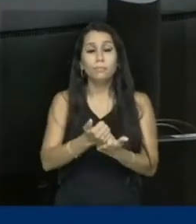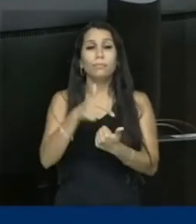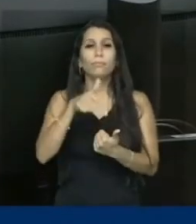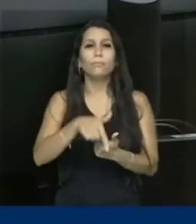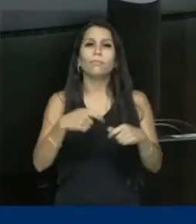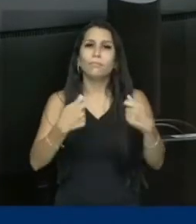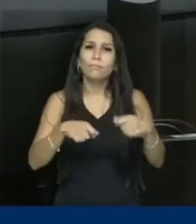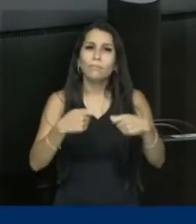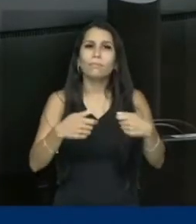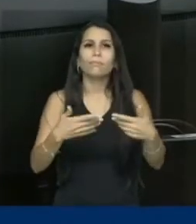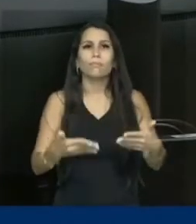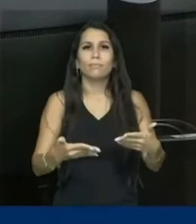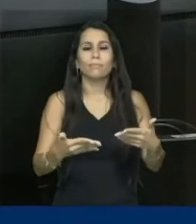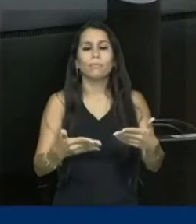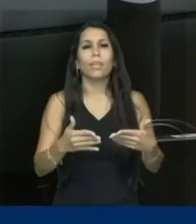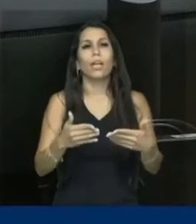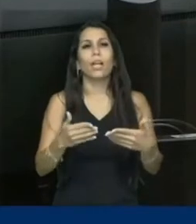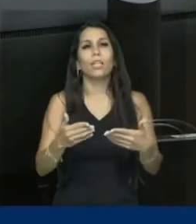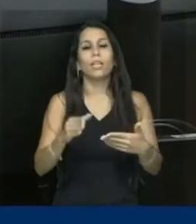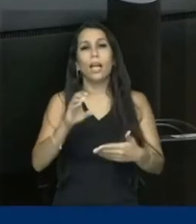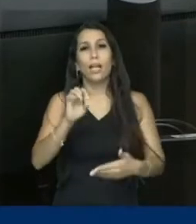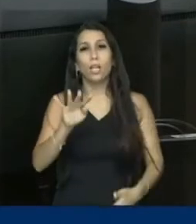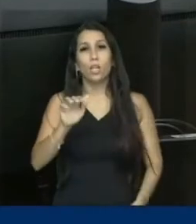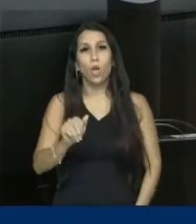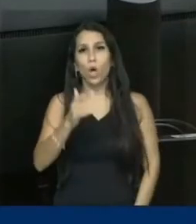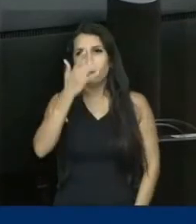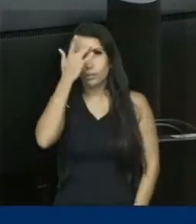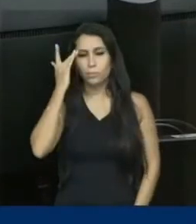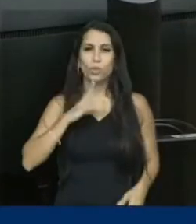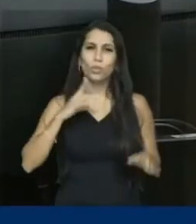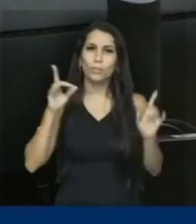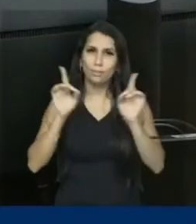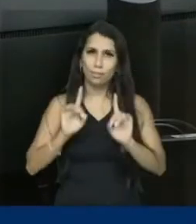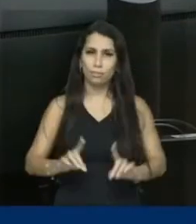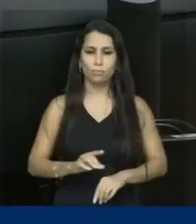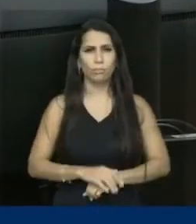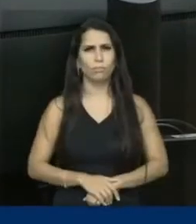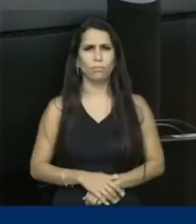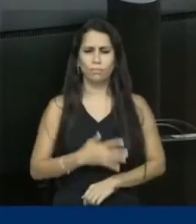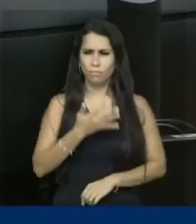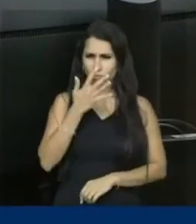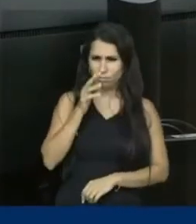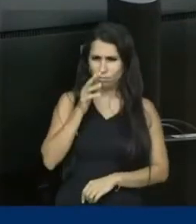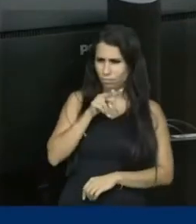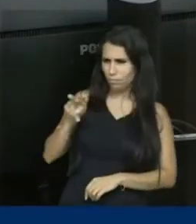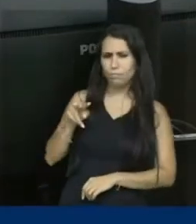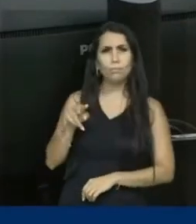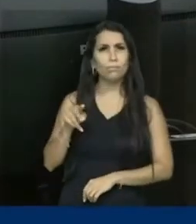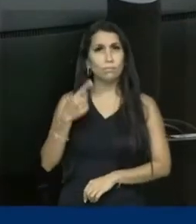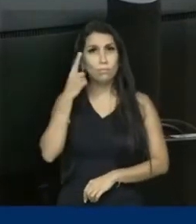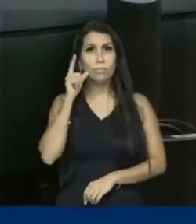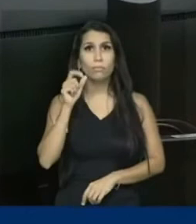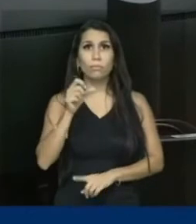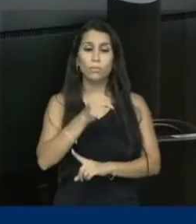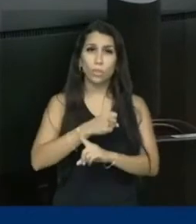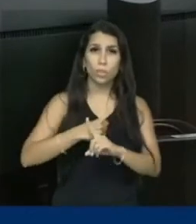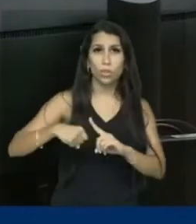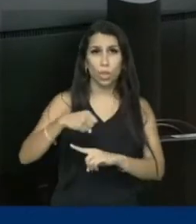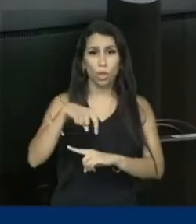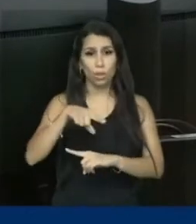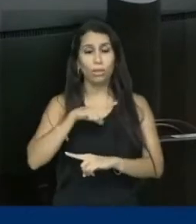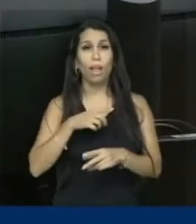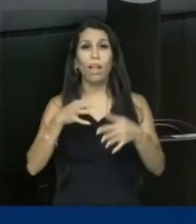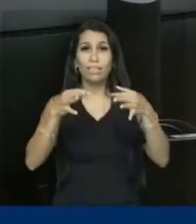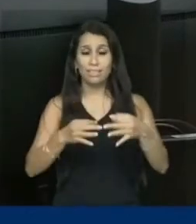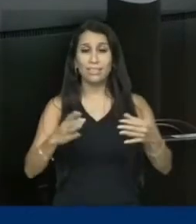necessidade de cumprimento das cotas das pessoas com deficiência. E achamos que uma sociedade só será uma sociedade